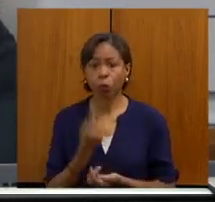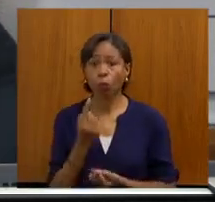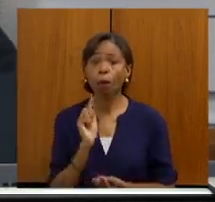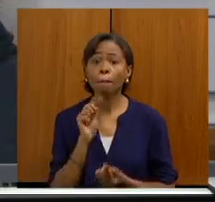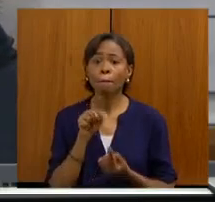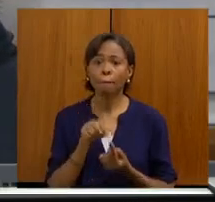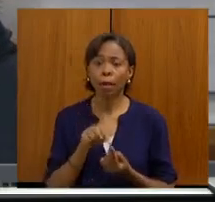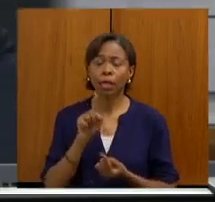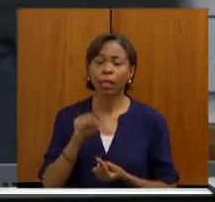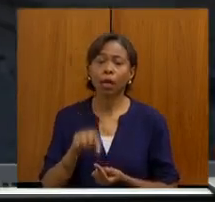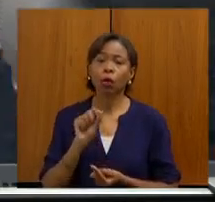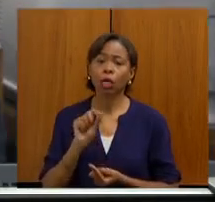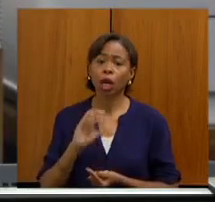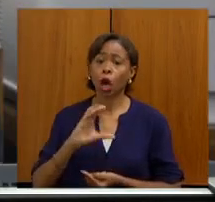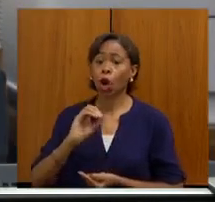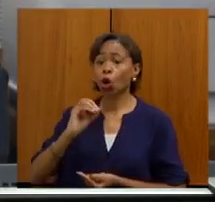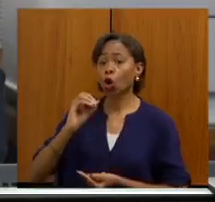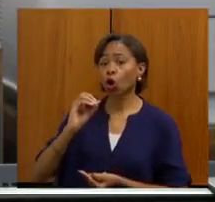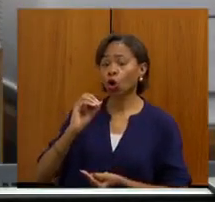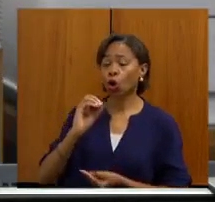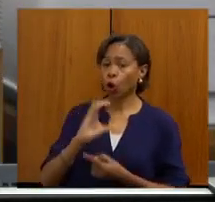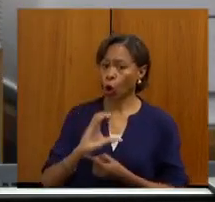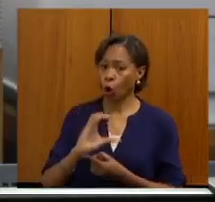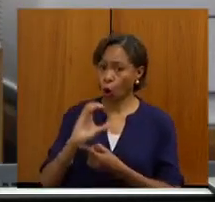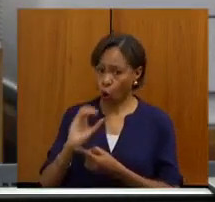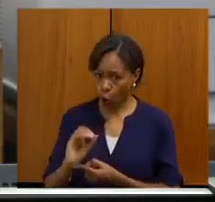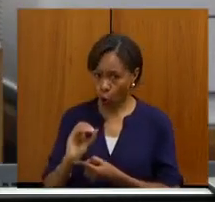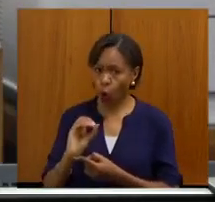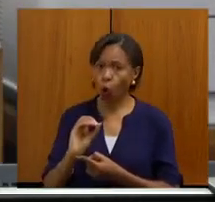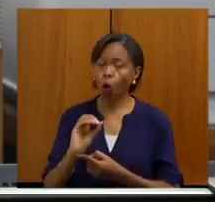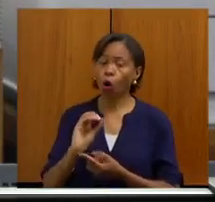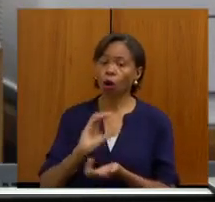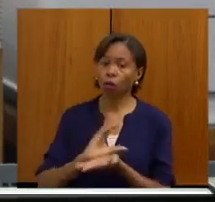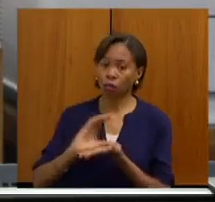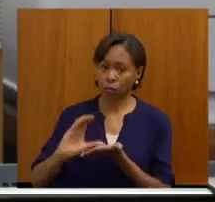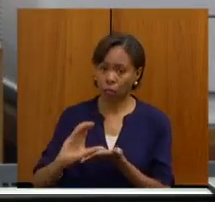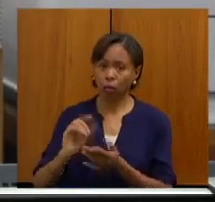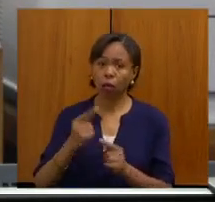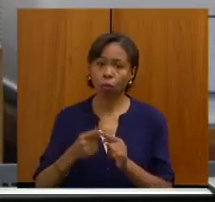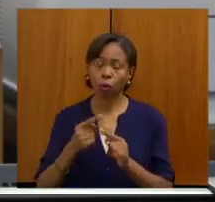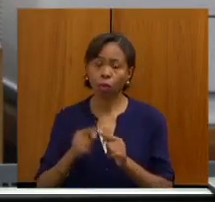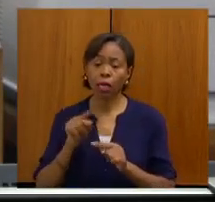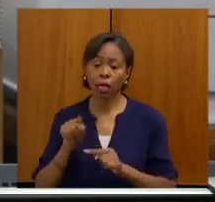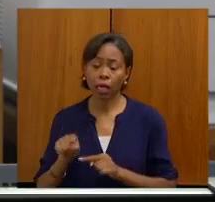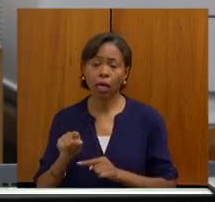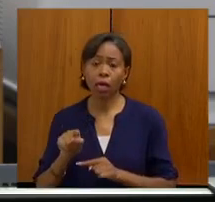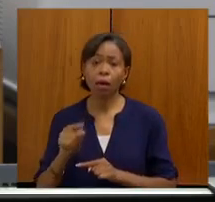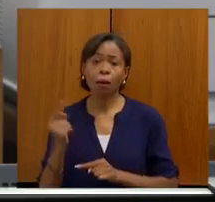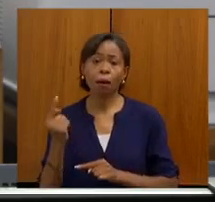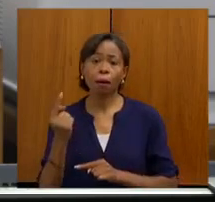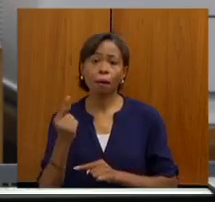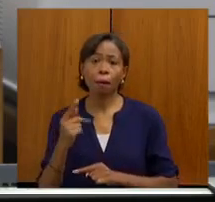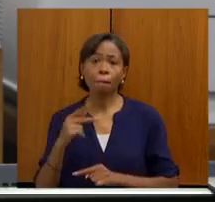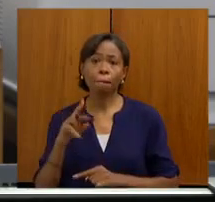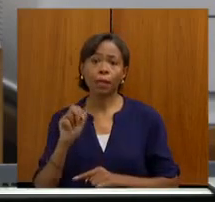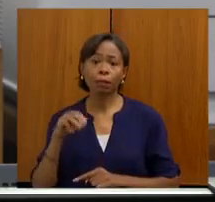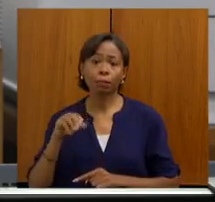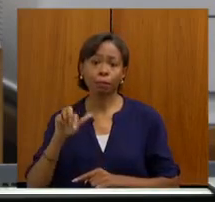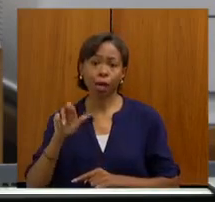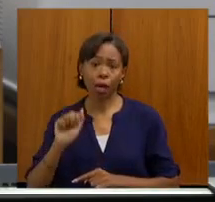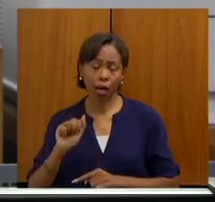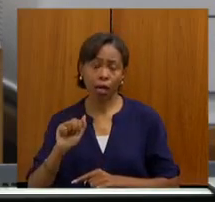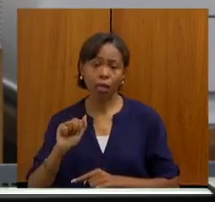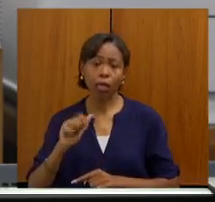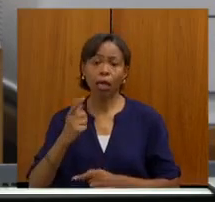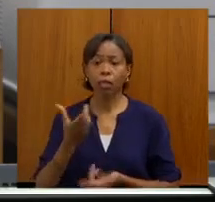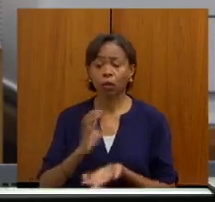põe, que é um cofinanciamento, porque a atenção primária recebe um recurso federal e estadual, e como a gente faz um cofinanciamento, a